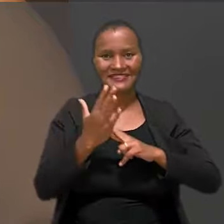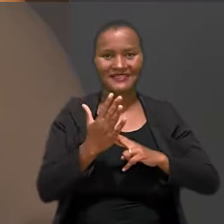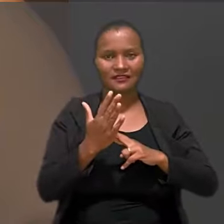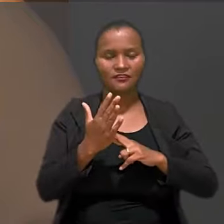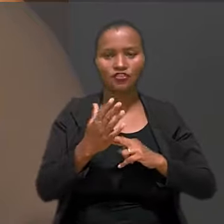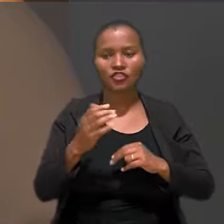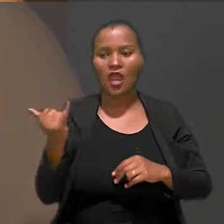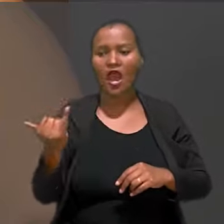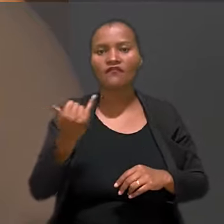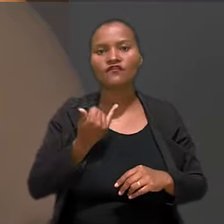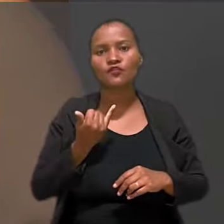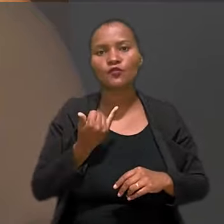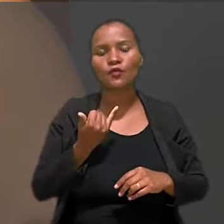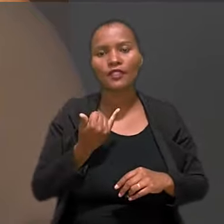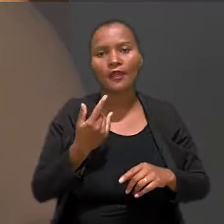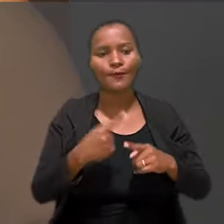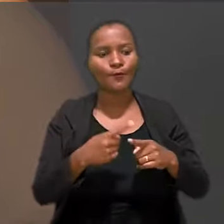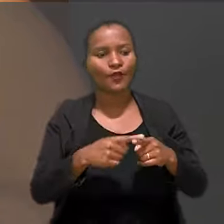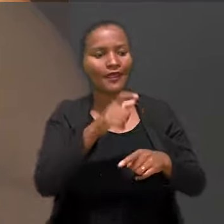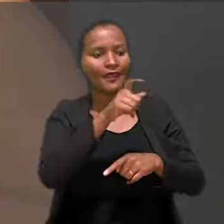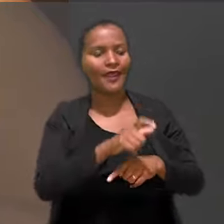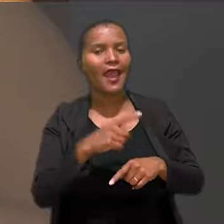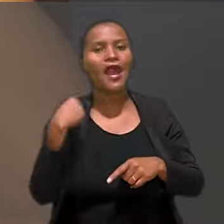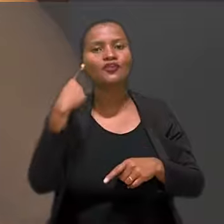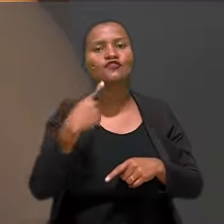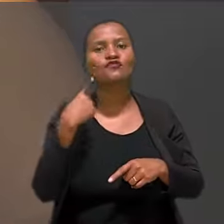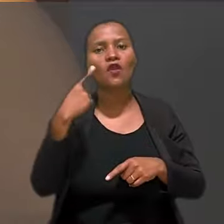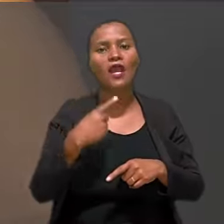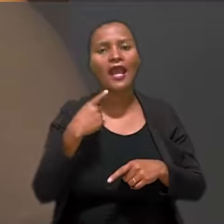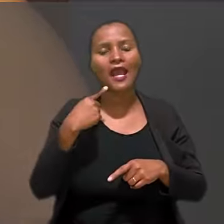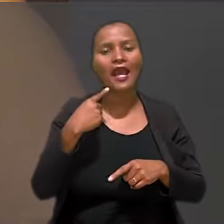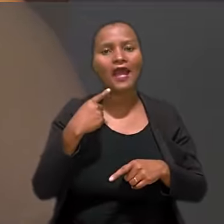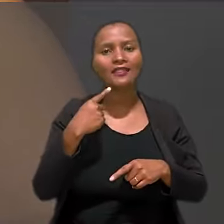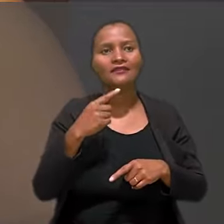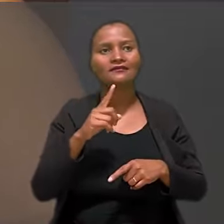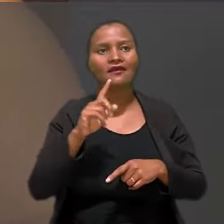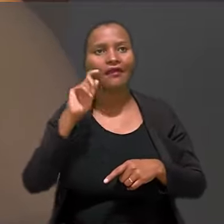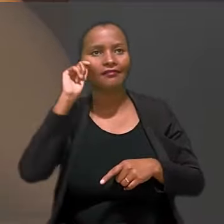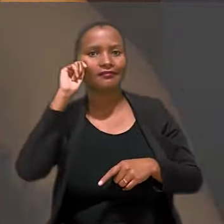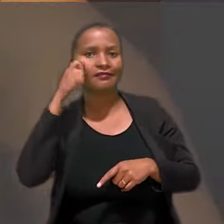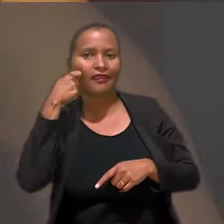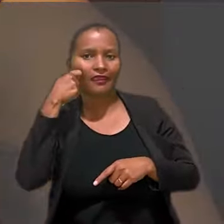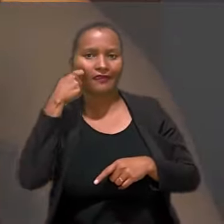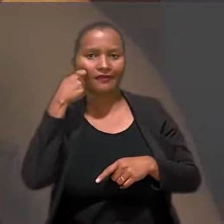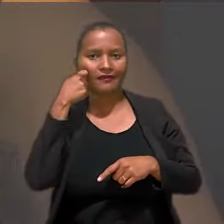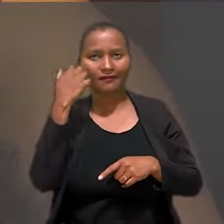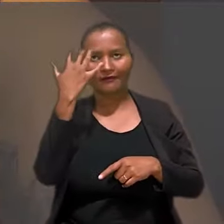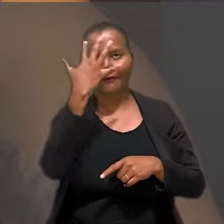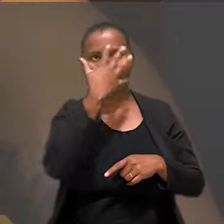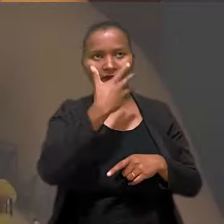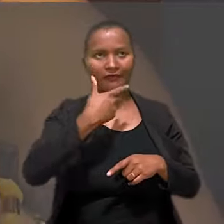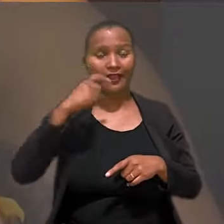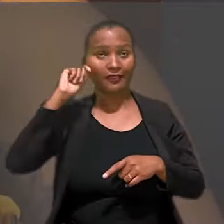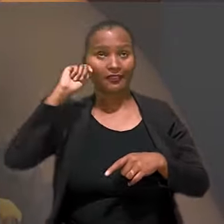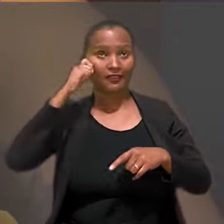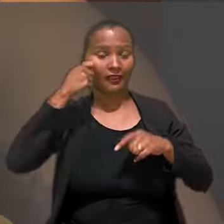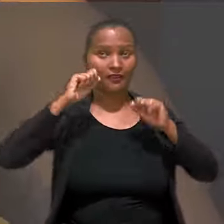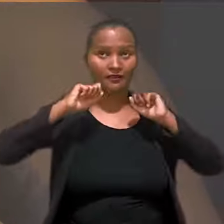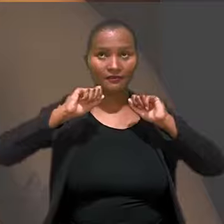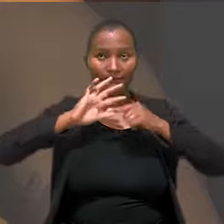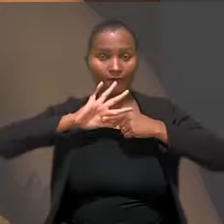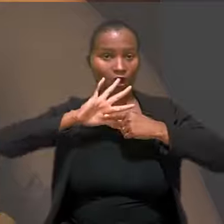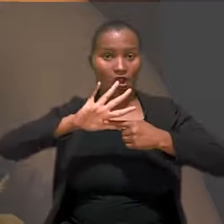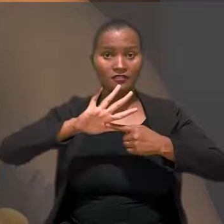que o fato da advogada vestir muito branco e de ter uma estética negra muito